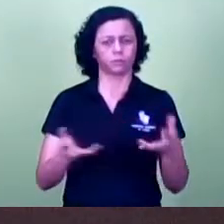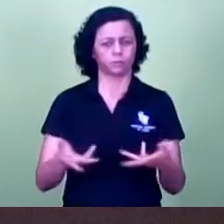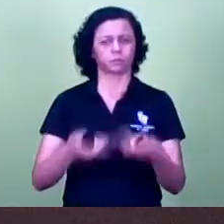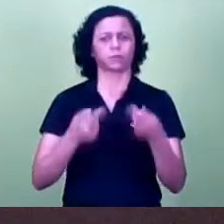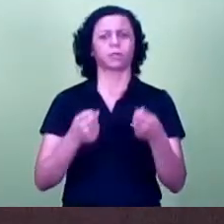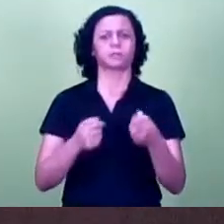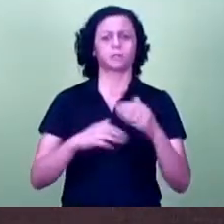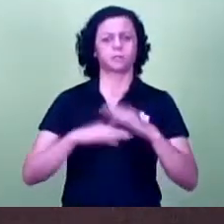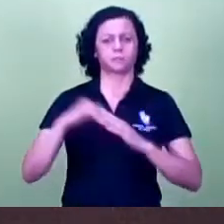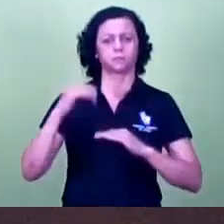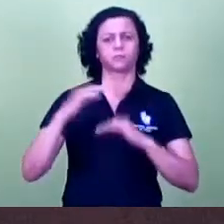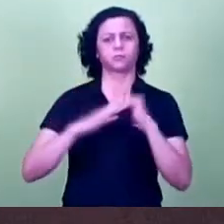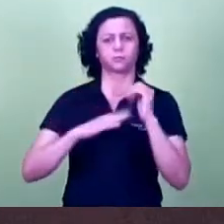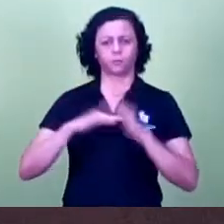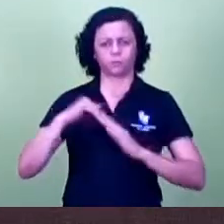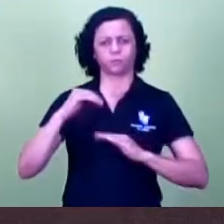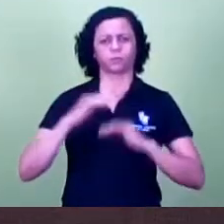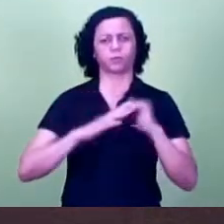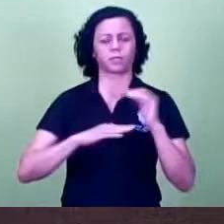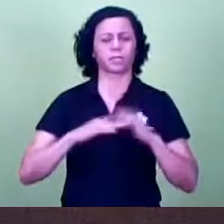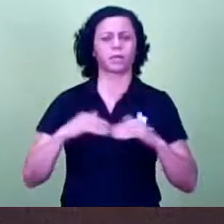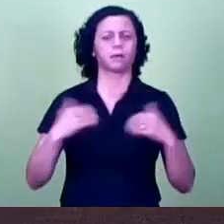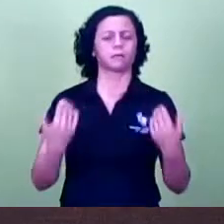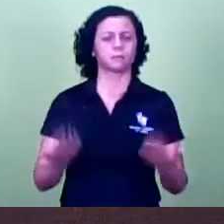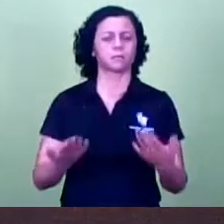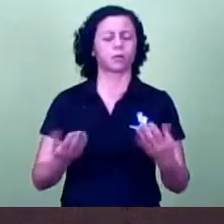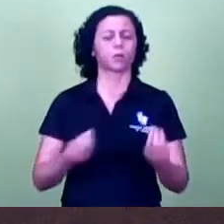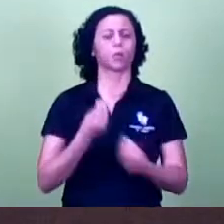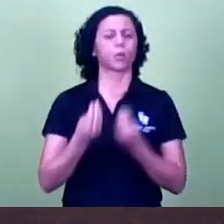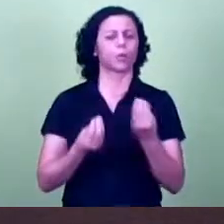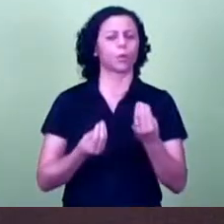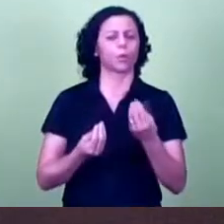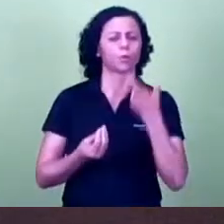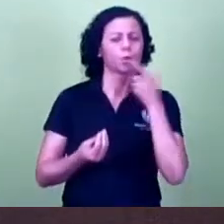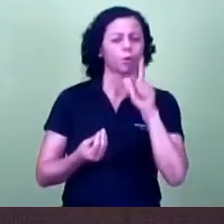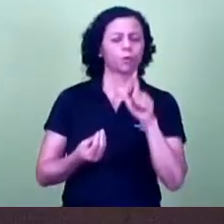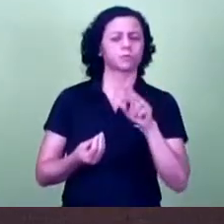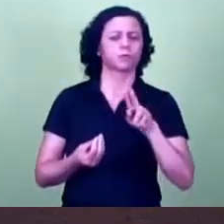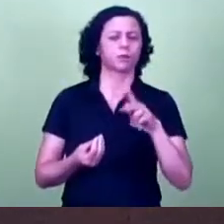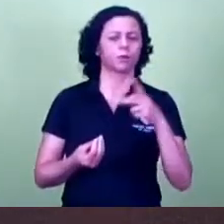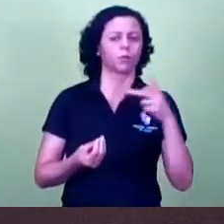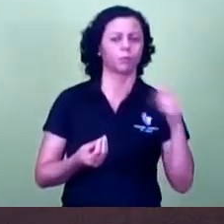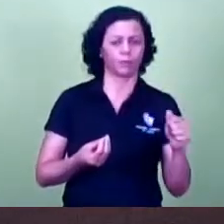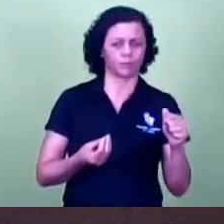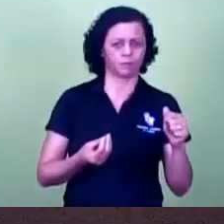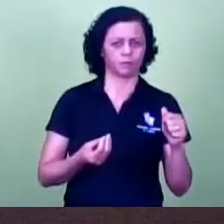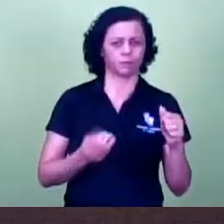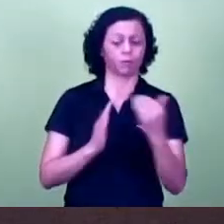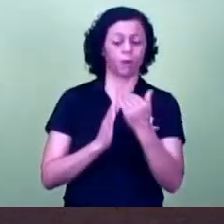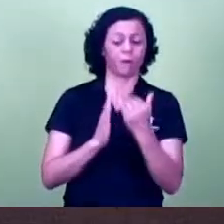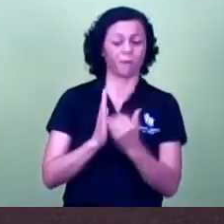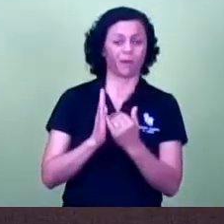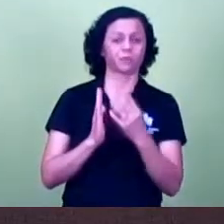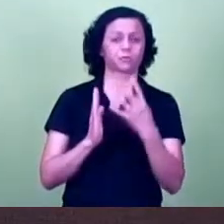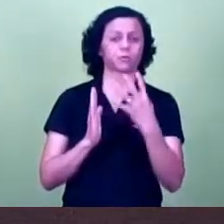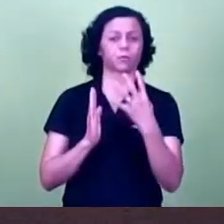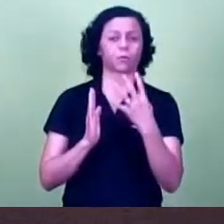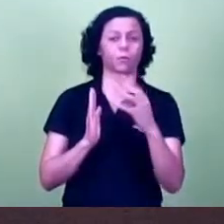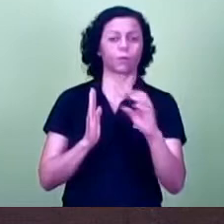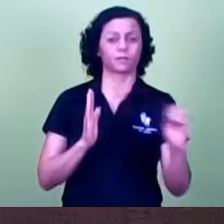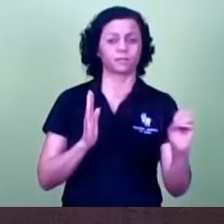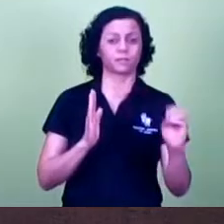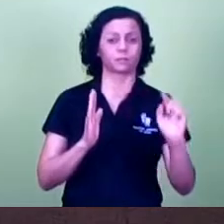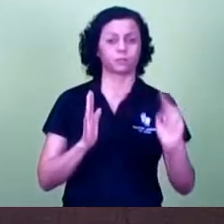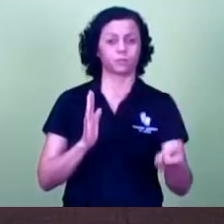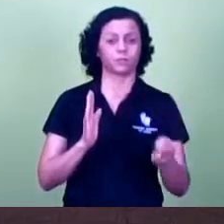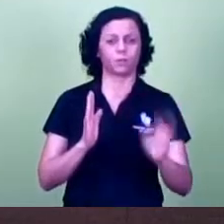profissionais, como que nós vamos conseguir gerar essa UPA com menos 400 mil reais mais ou menos